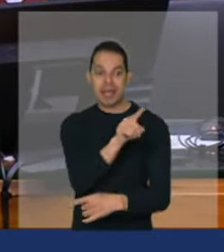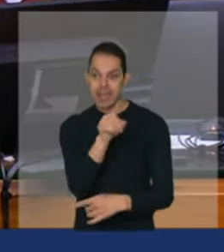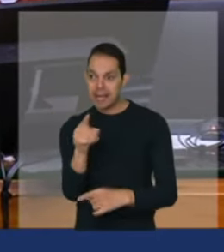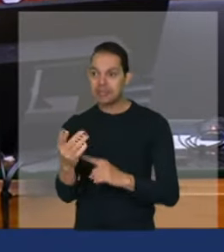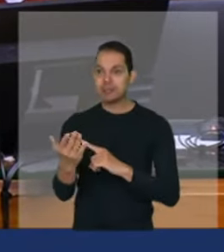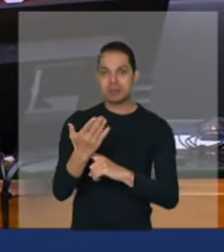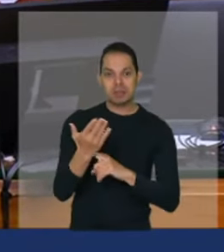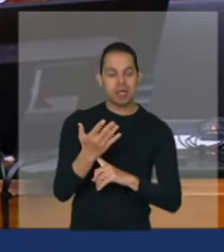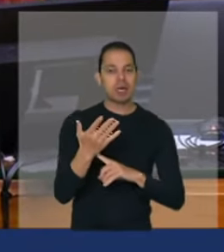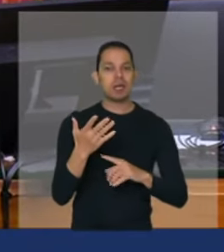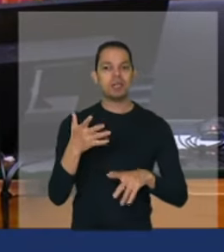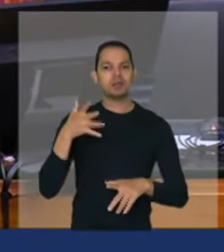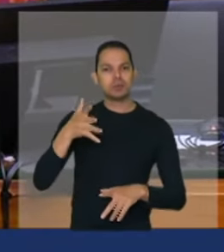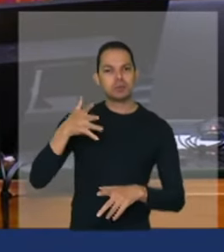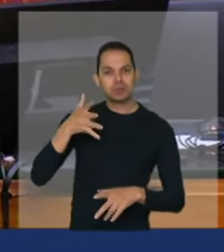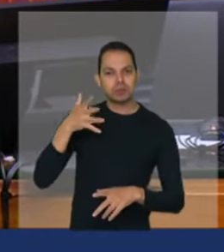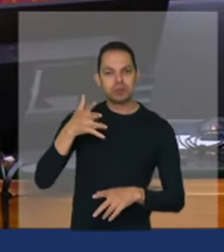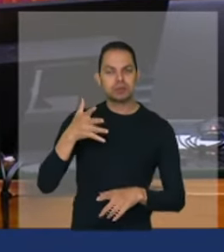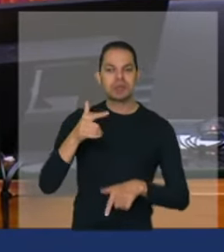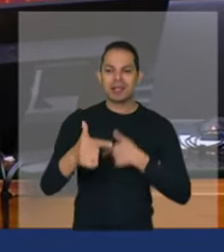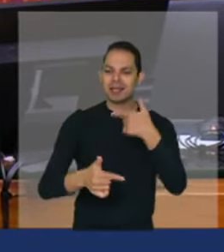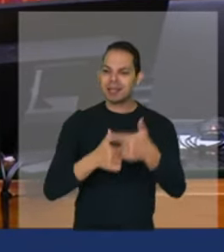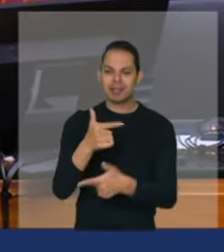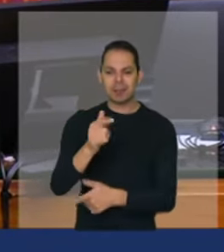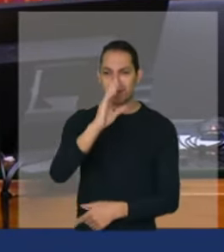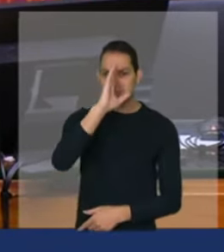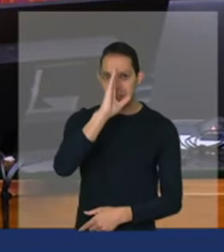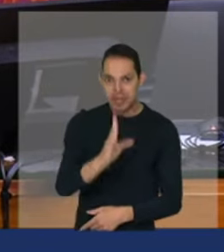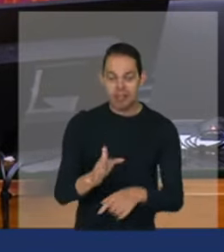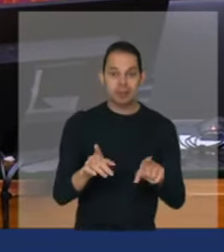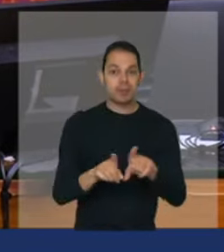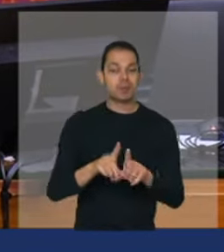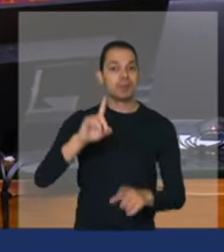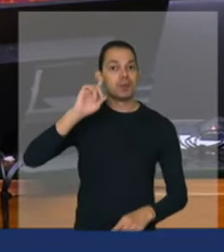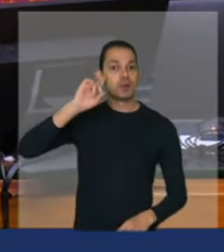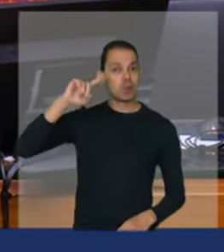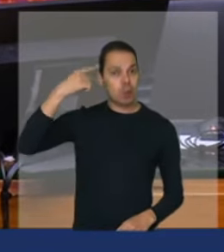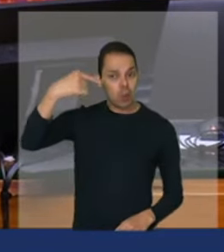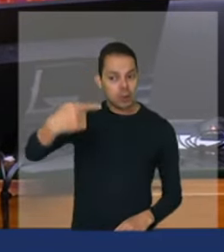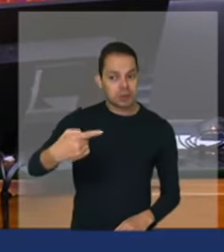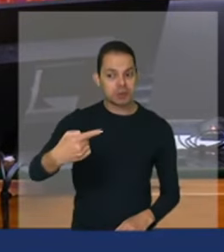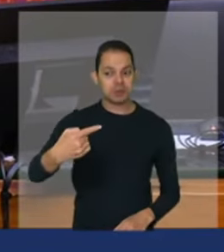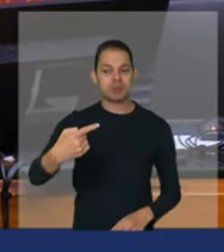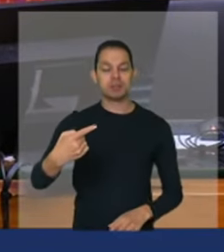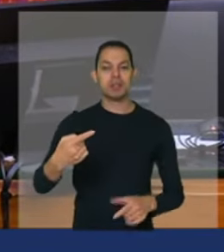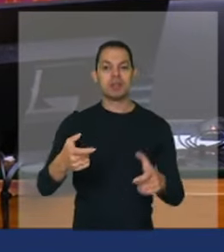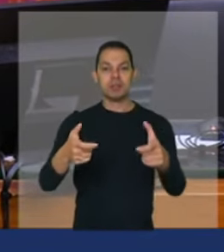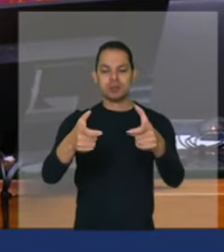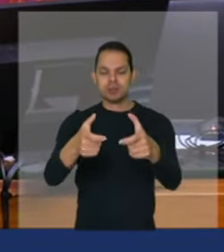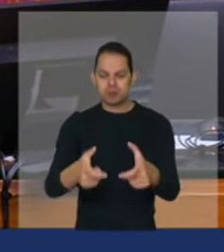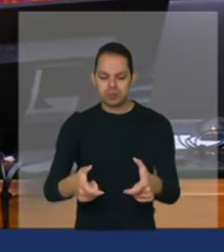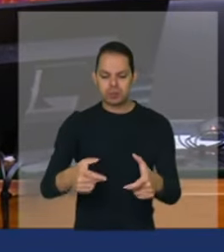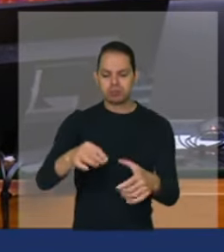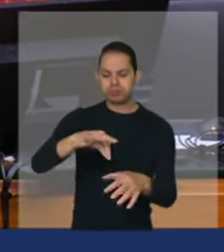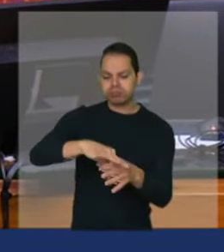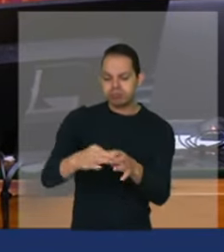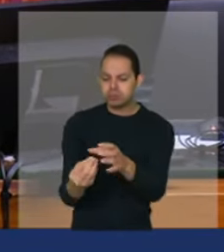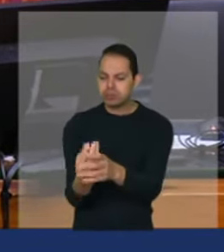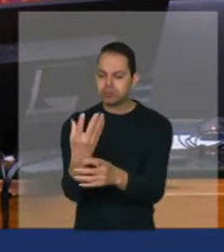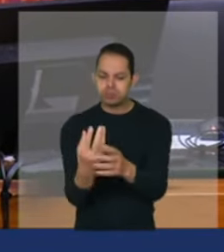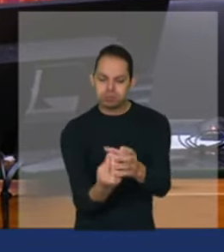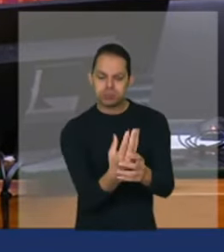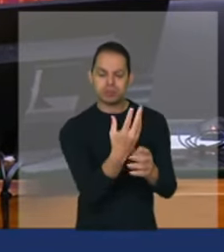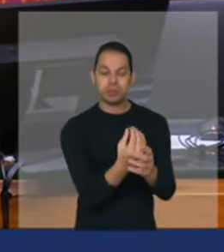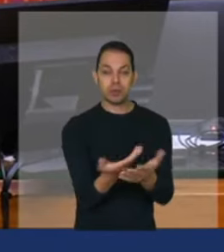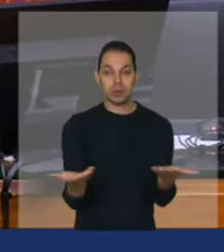direta e diariamente com o pequeno produtor rural. Hoje, o nosso agricultor